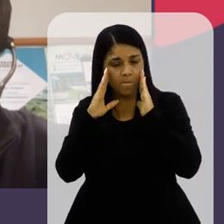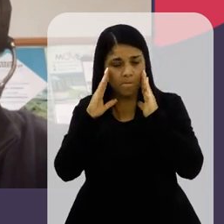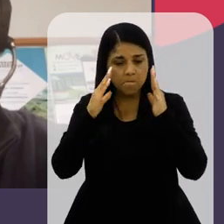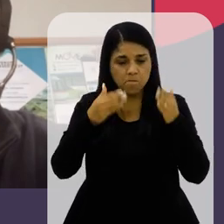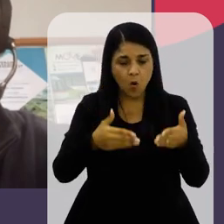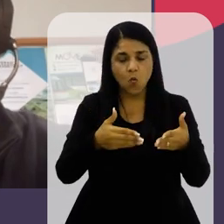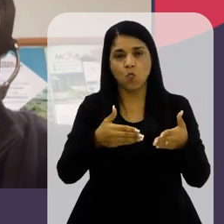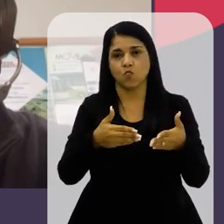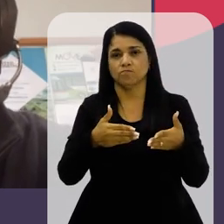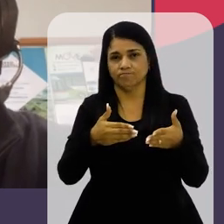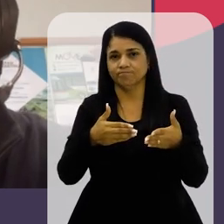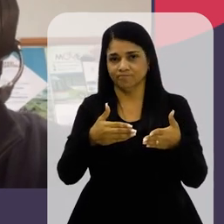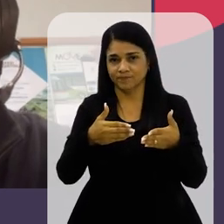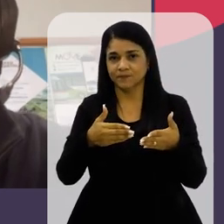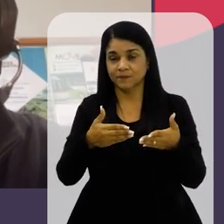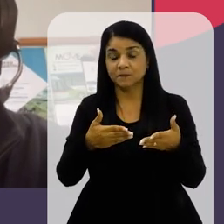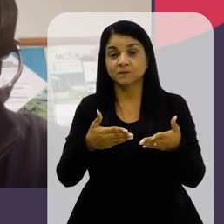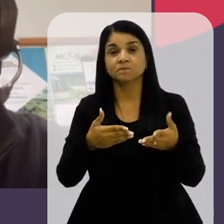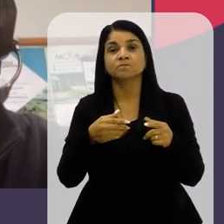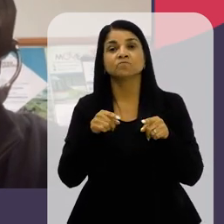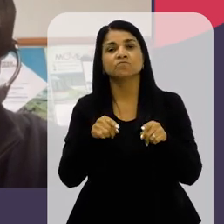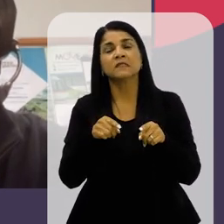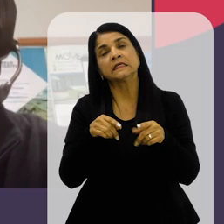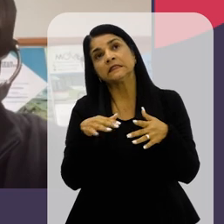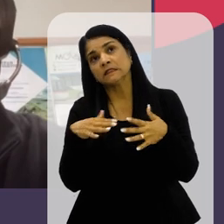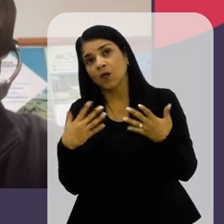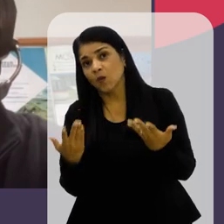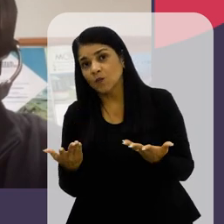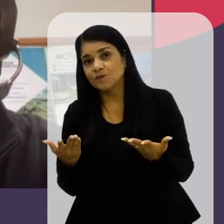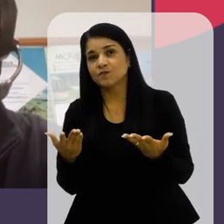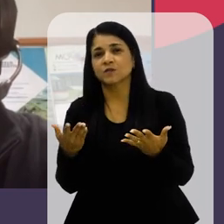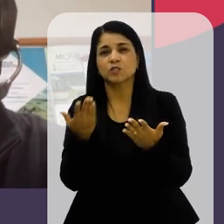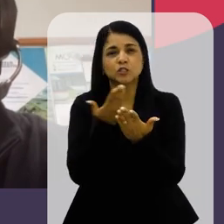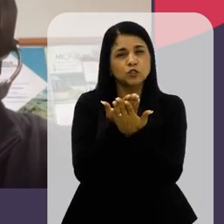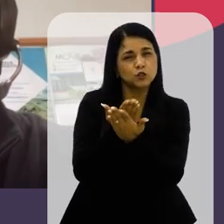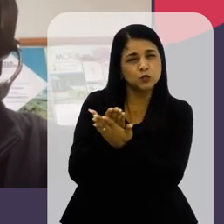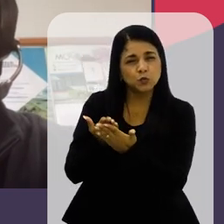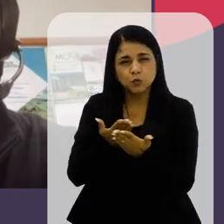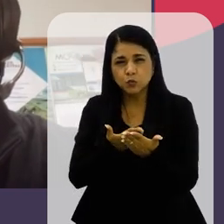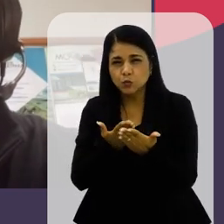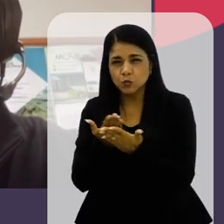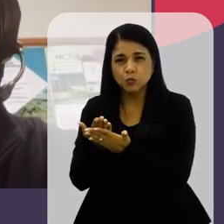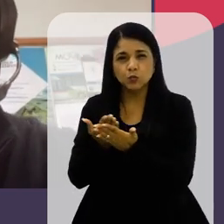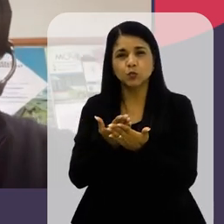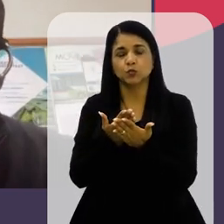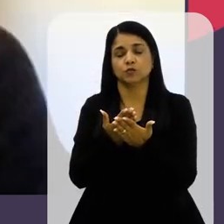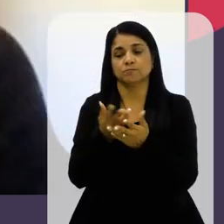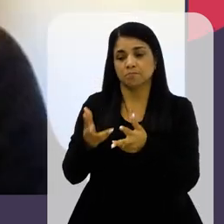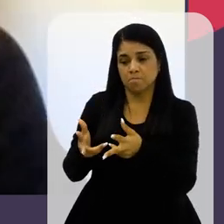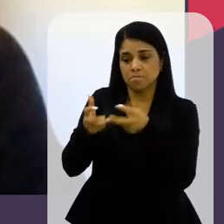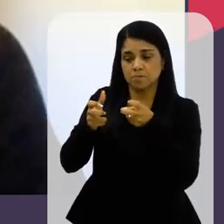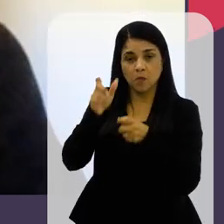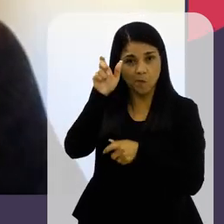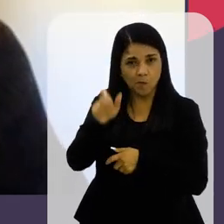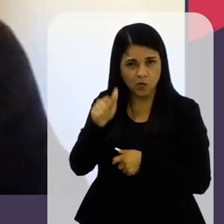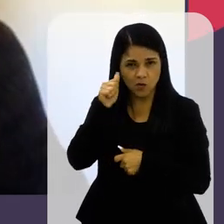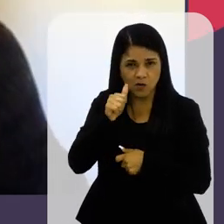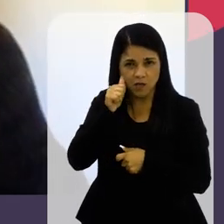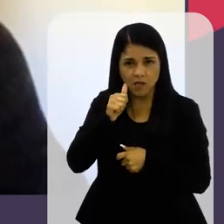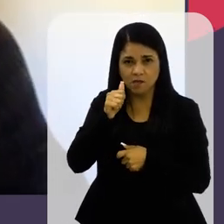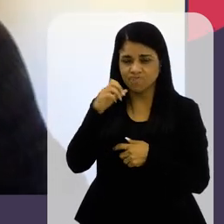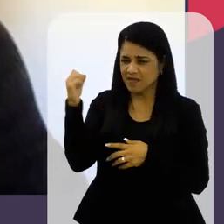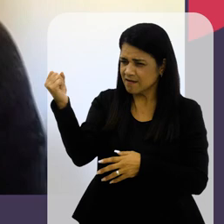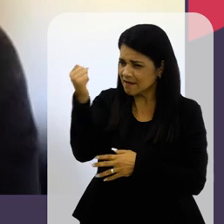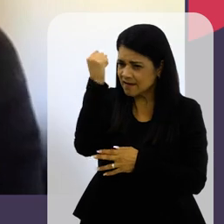Para lesões mesmo Então No nosso estudo a gente viu que as mulheres Elas de